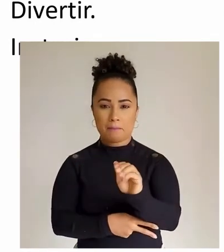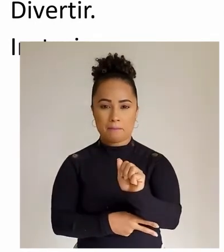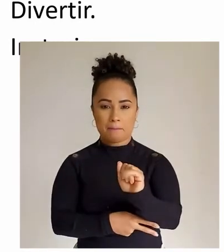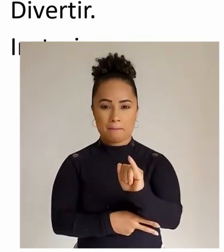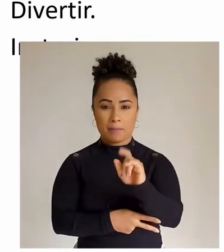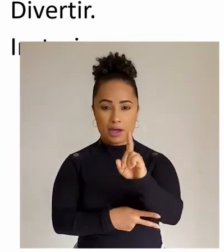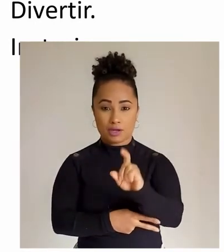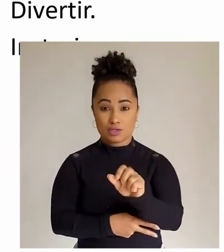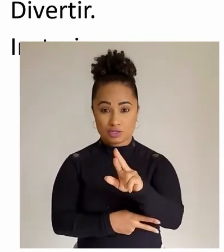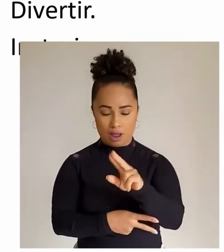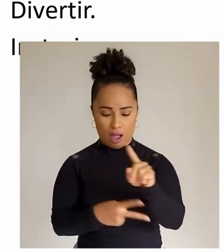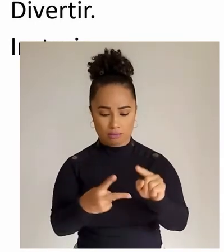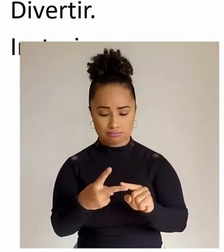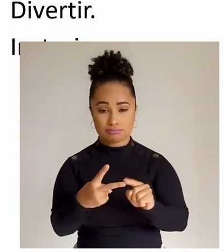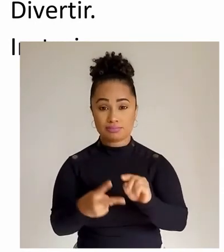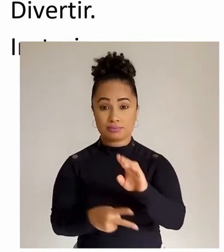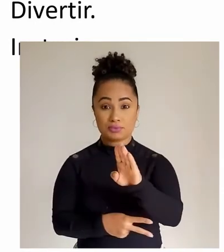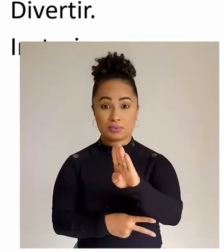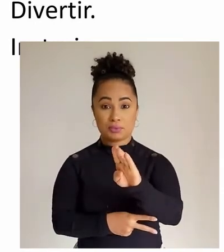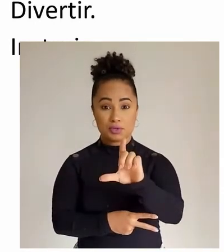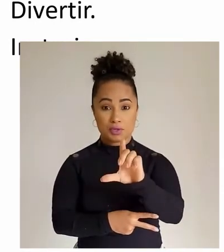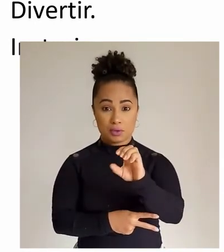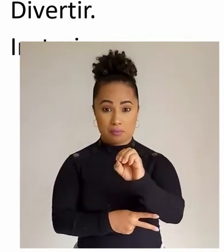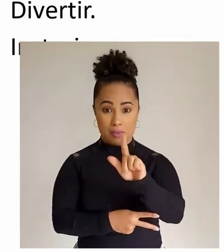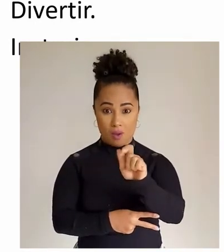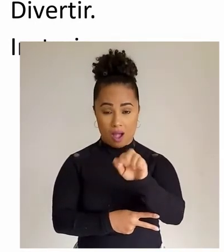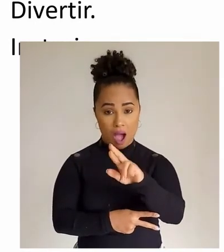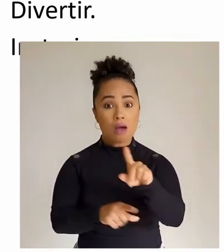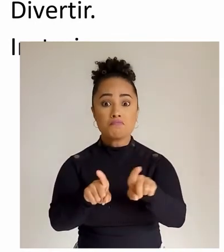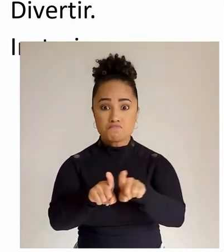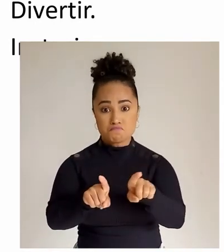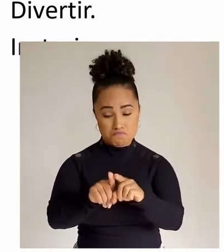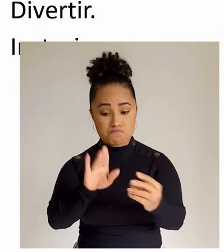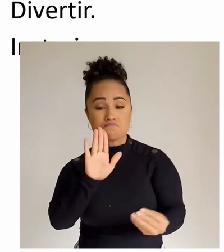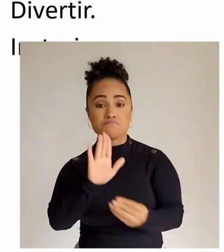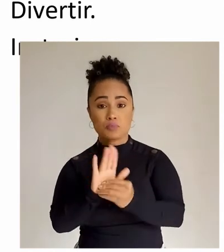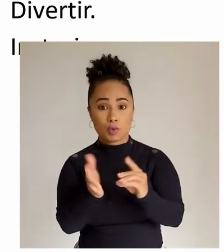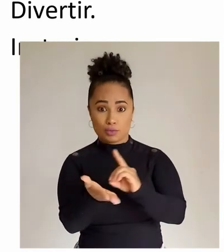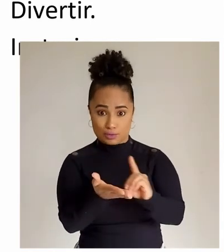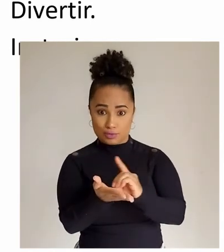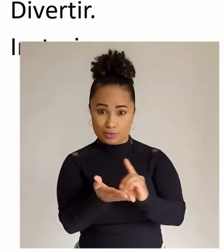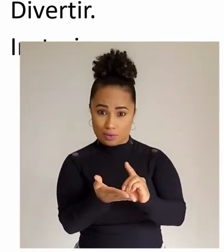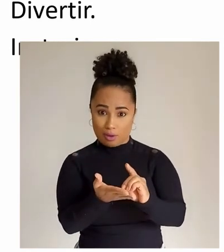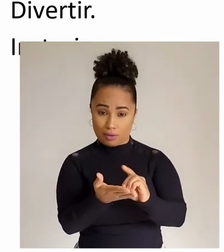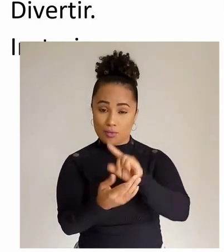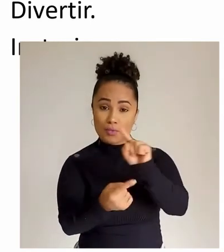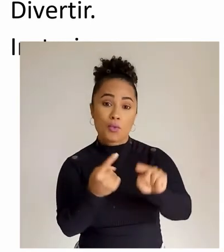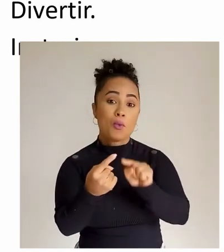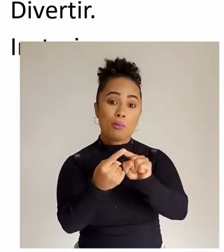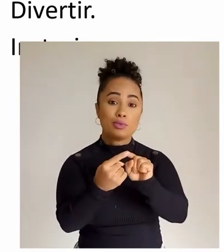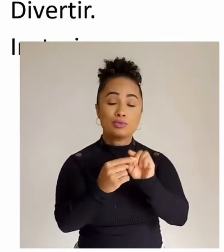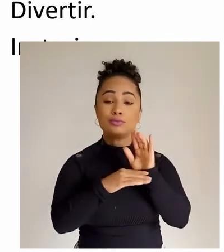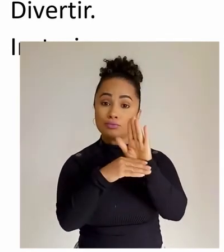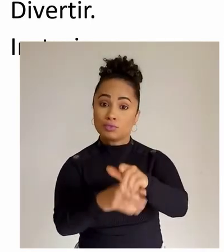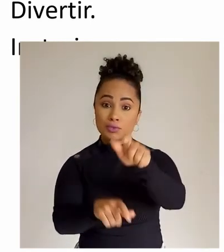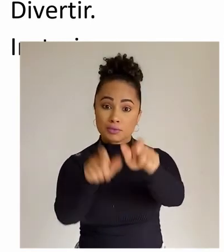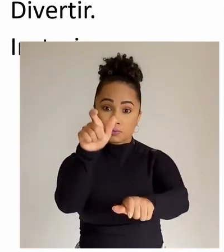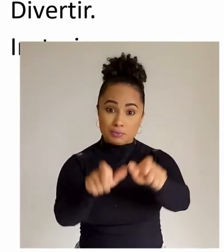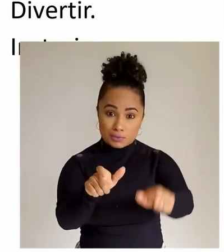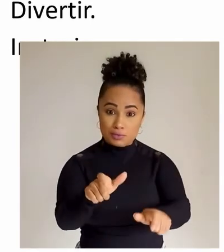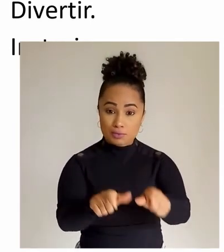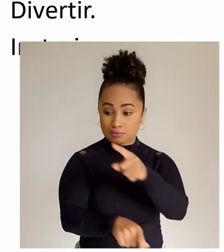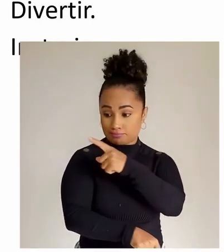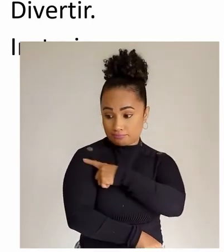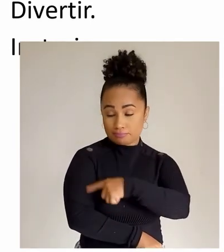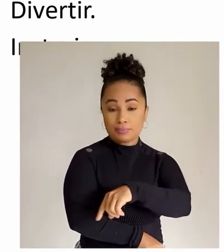blogar, também ganharam espaço no livro, que foi preparado para atender estudantes do ensino fundamental e